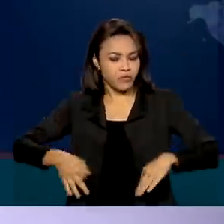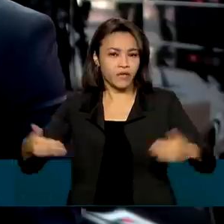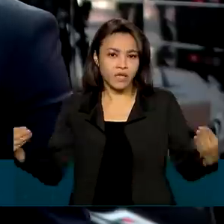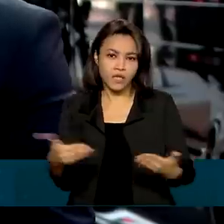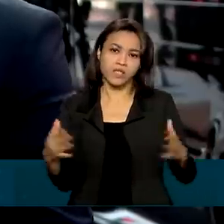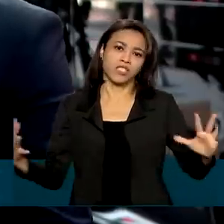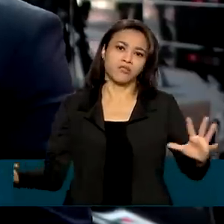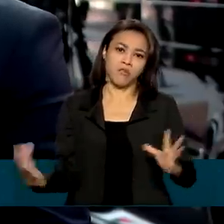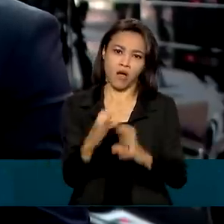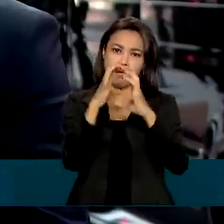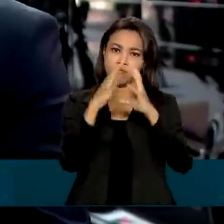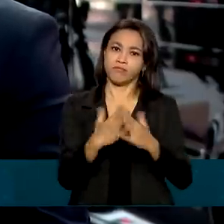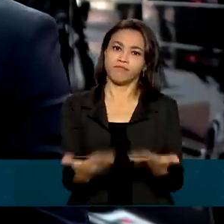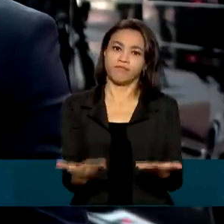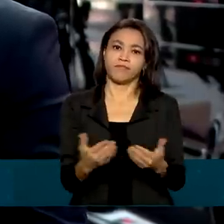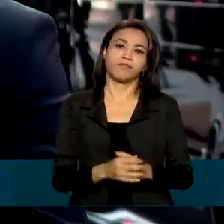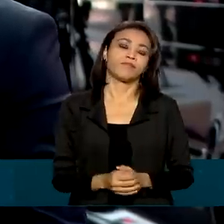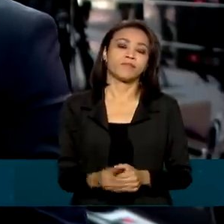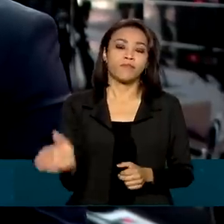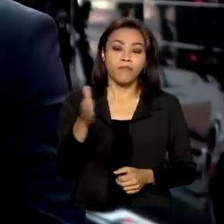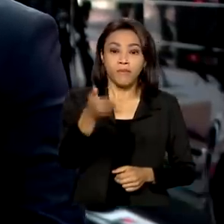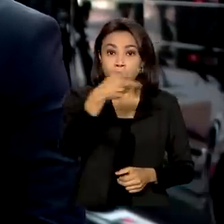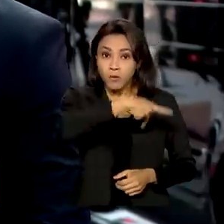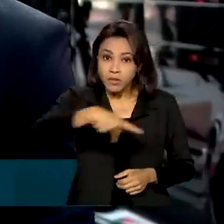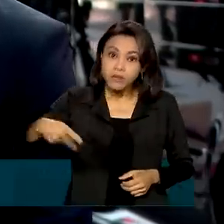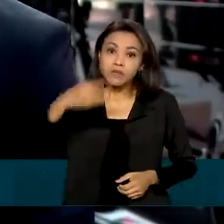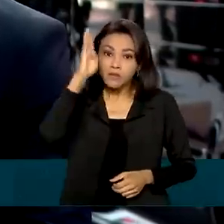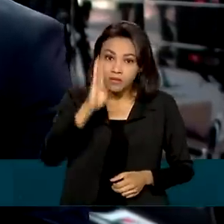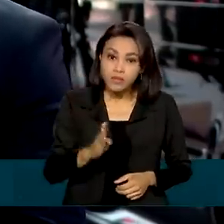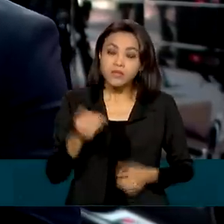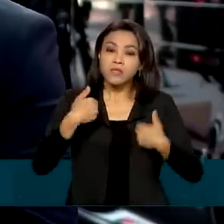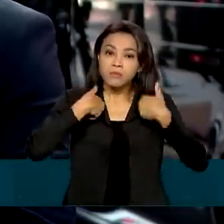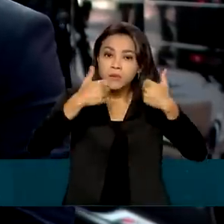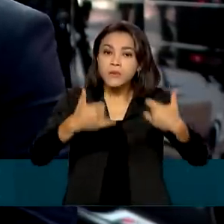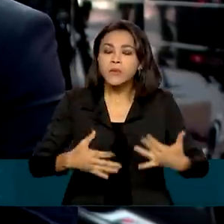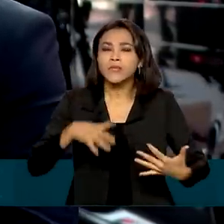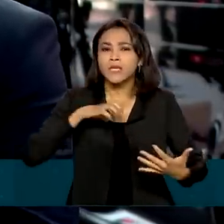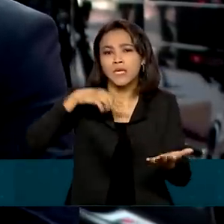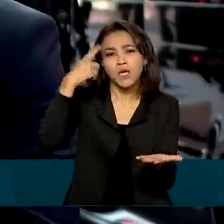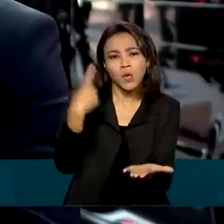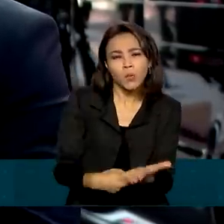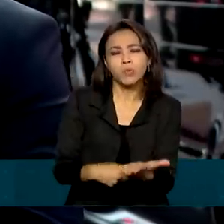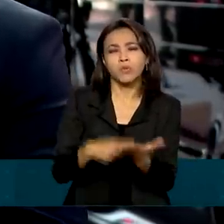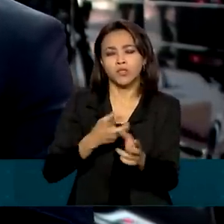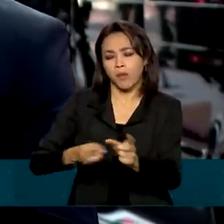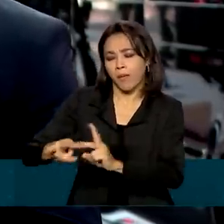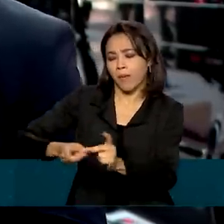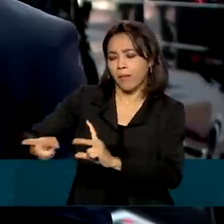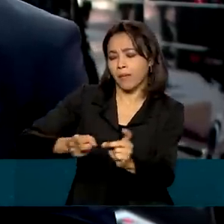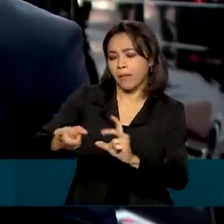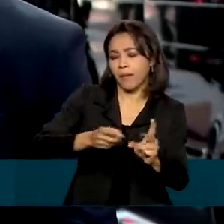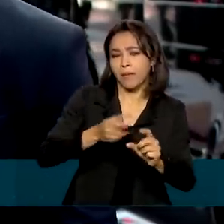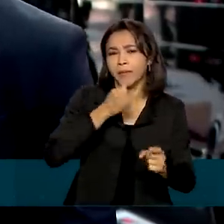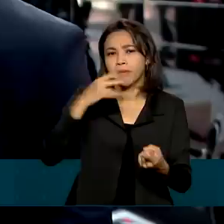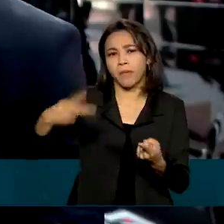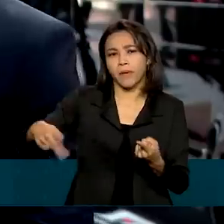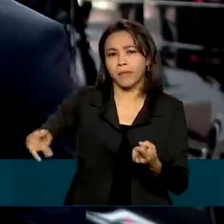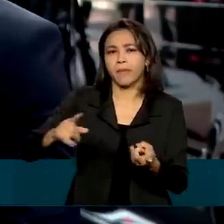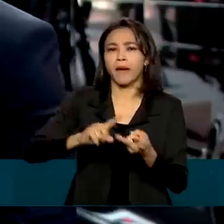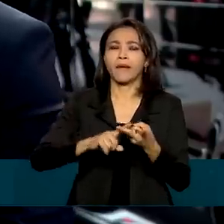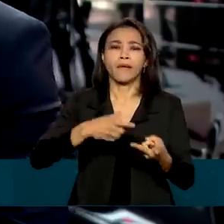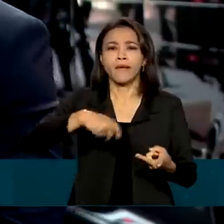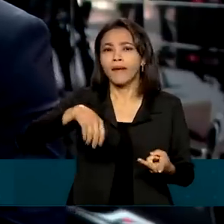conflitos. O presidente brasileiro também destacou que o Brasil tem acordos e projetos comerciais a tratar com países como Paraguai,